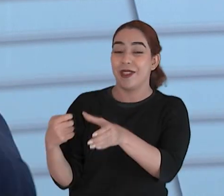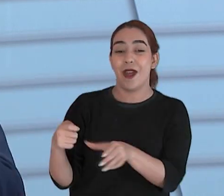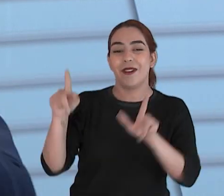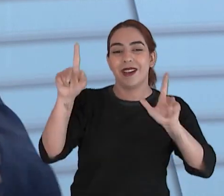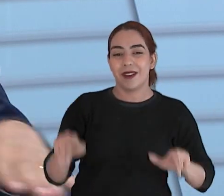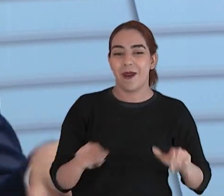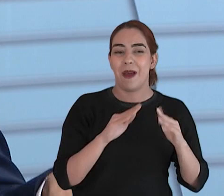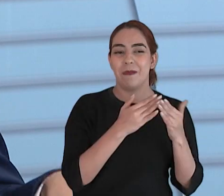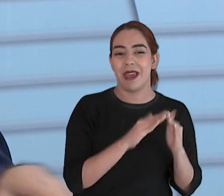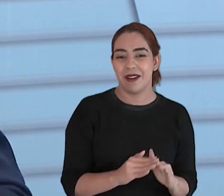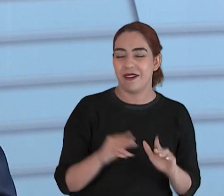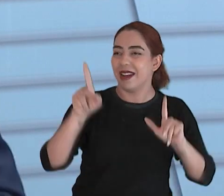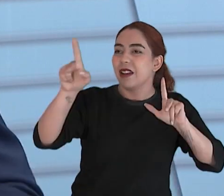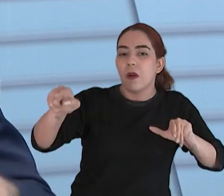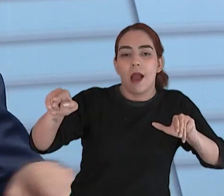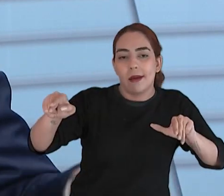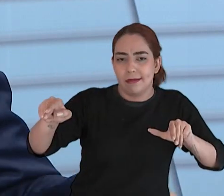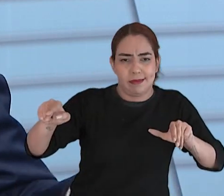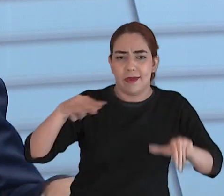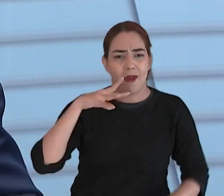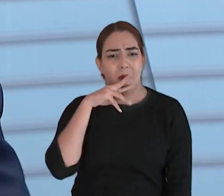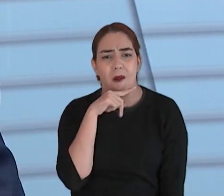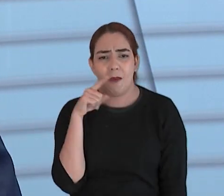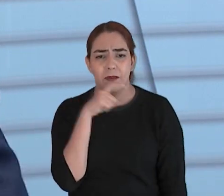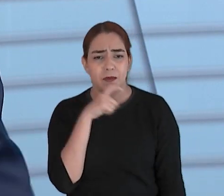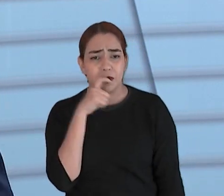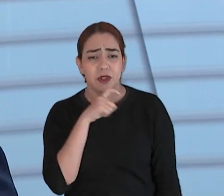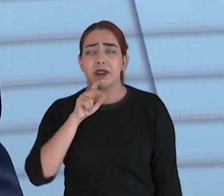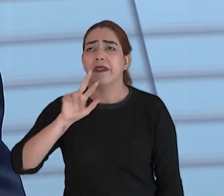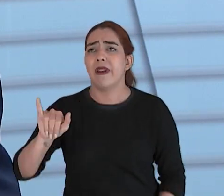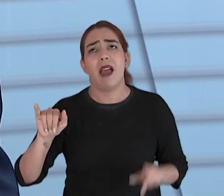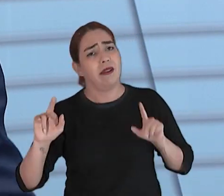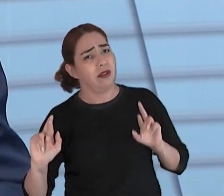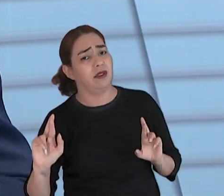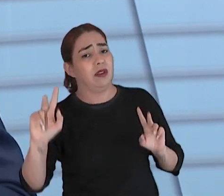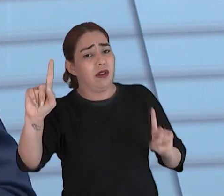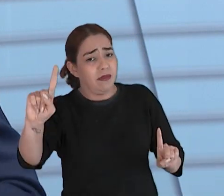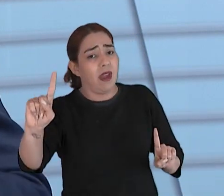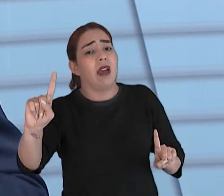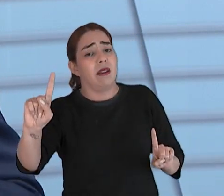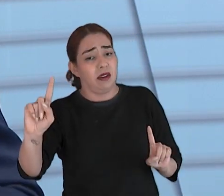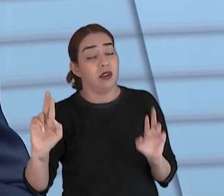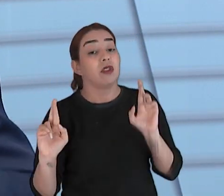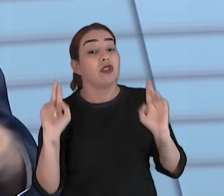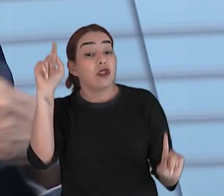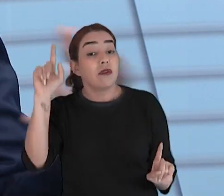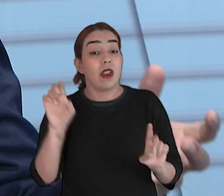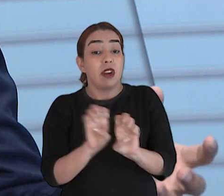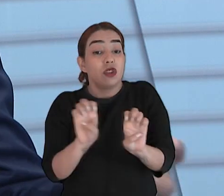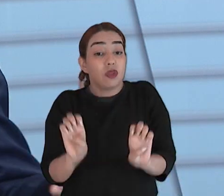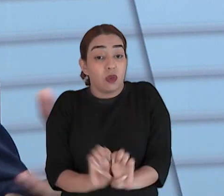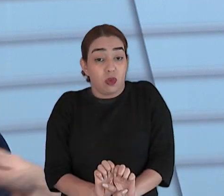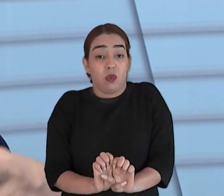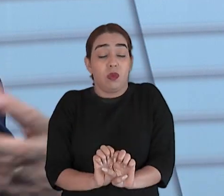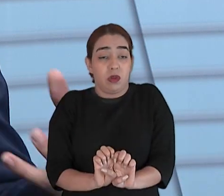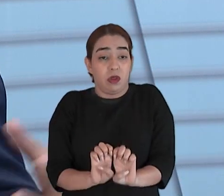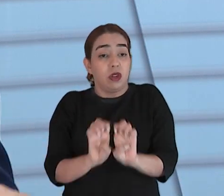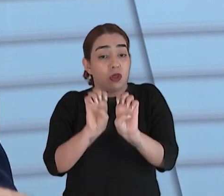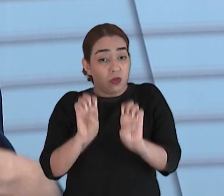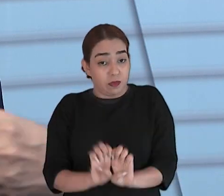ninguém vê mais diferença é óbvio que a gente vai continuar vendo por uma questão até